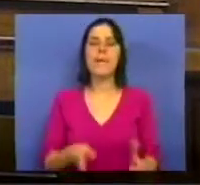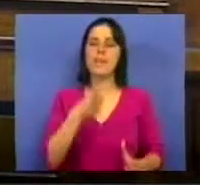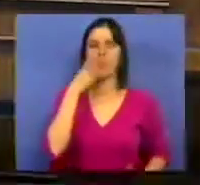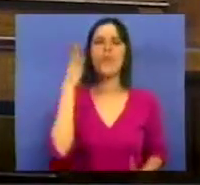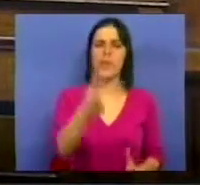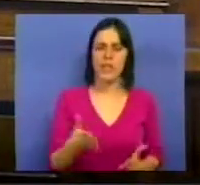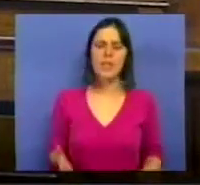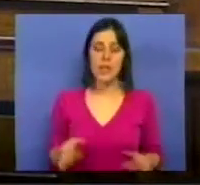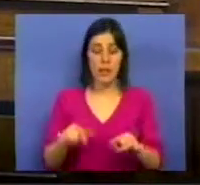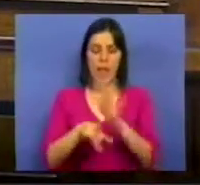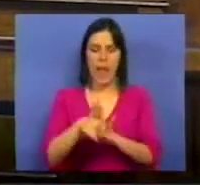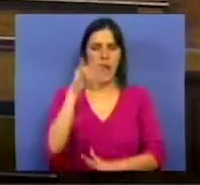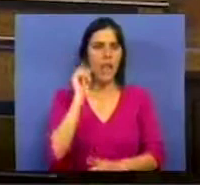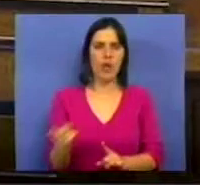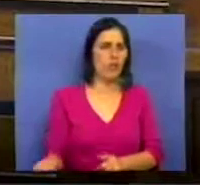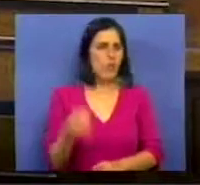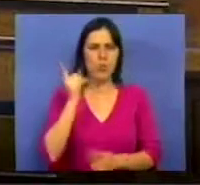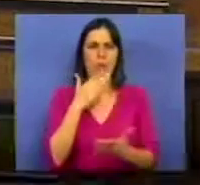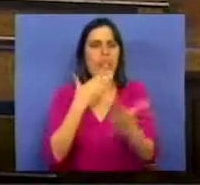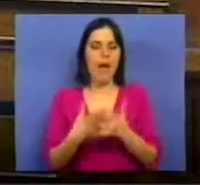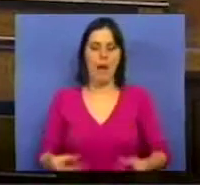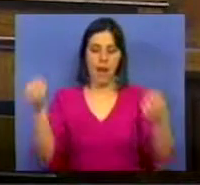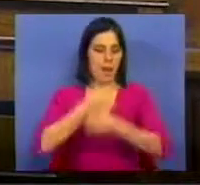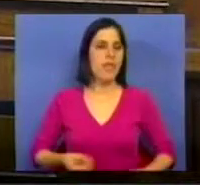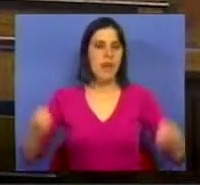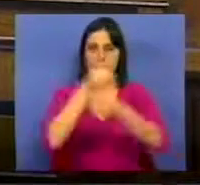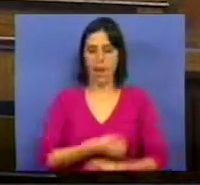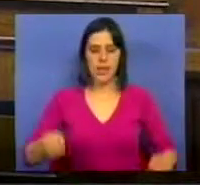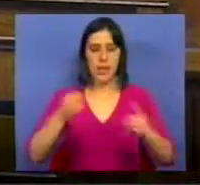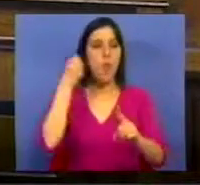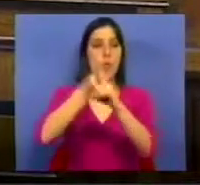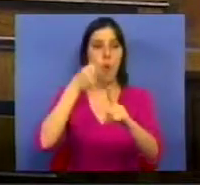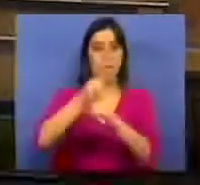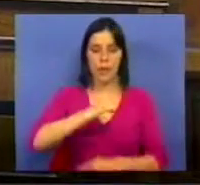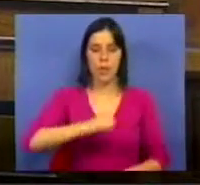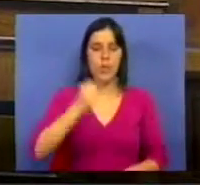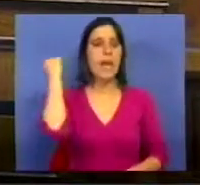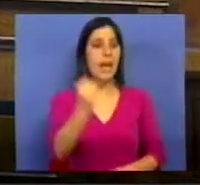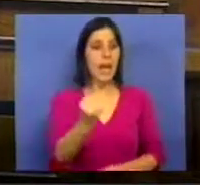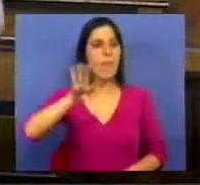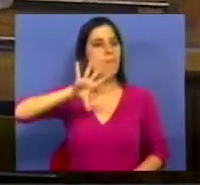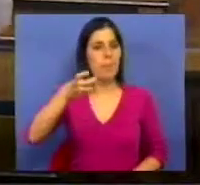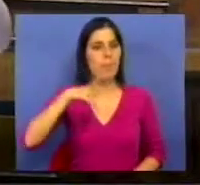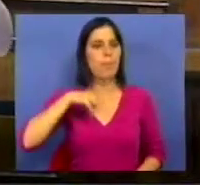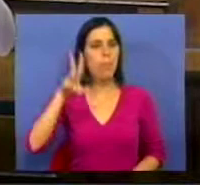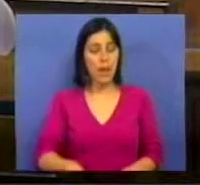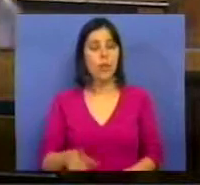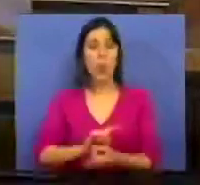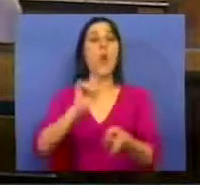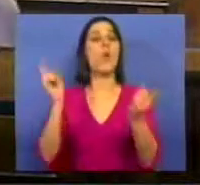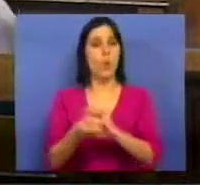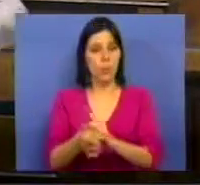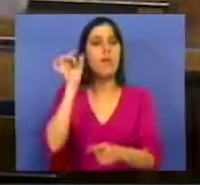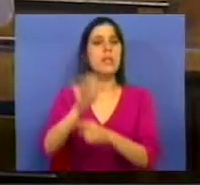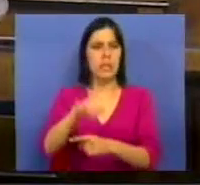que esta lei não serviu em nada, em nada, o combate ao crime no nosso país. Veio sim, veio